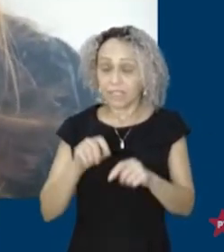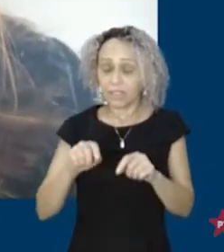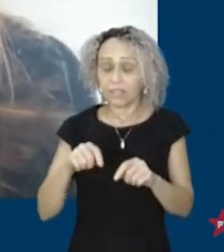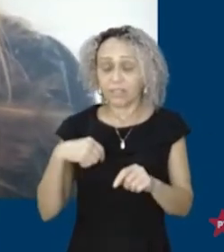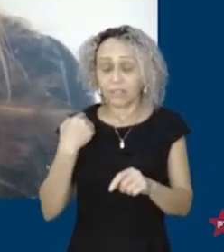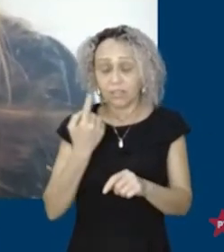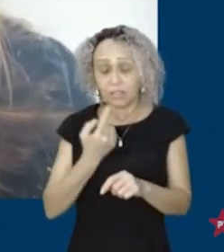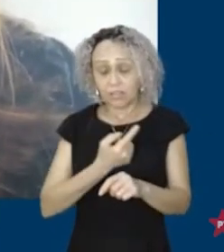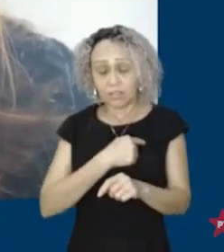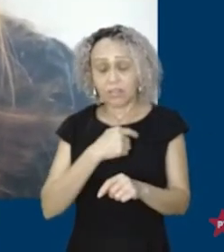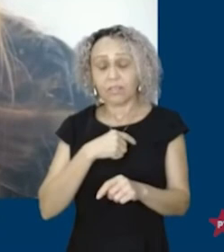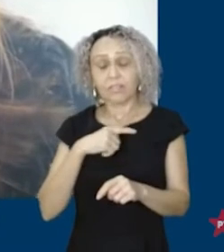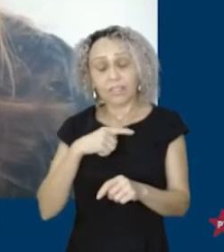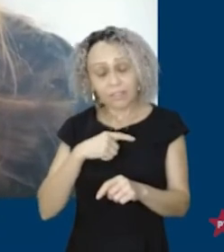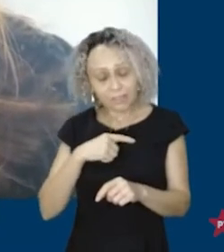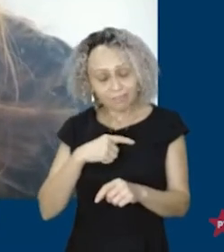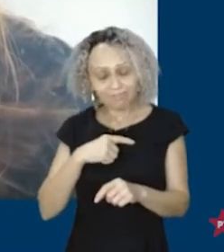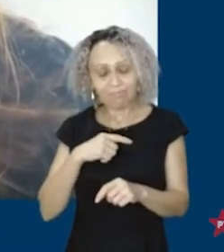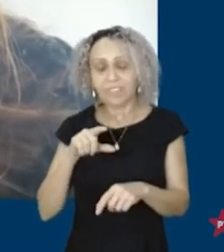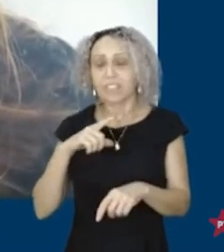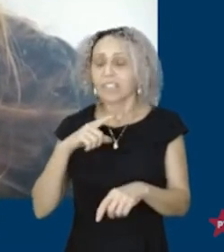devolver pra cidade de Belo Horizonte.